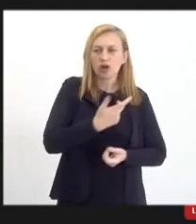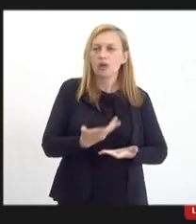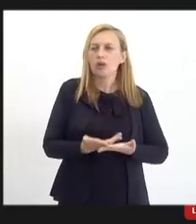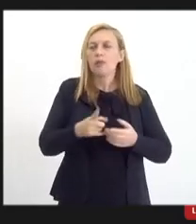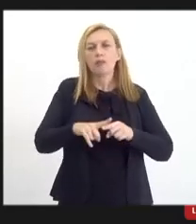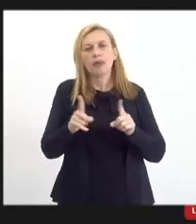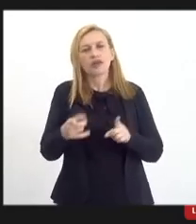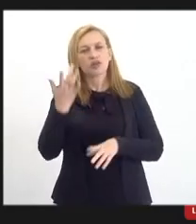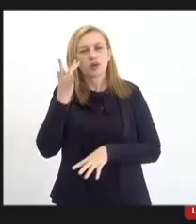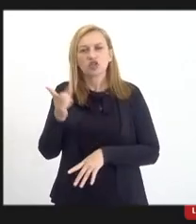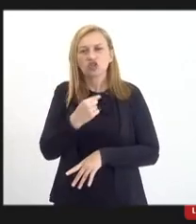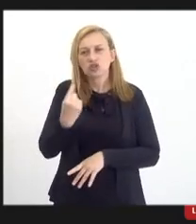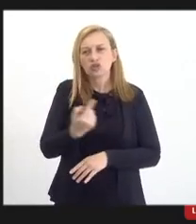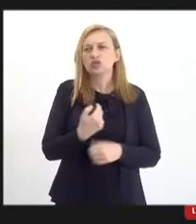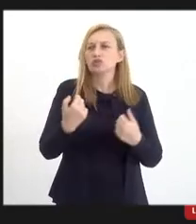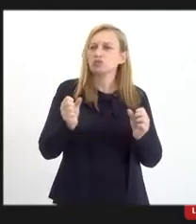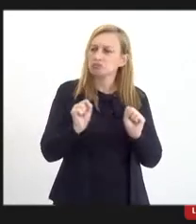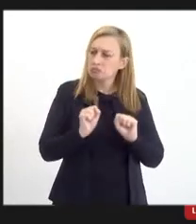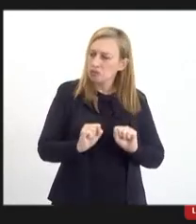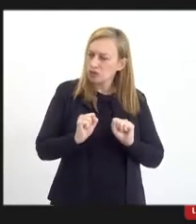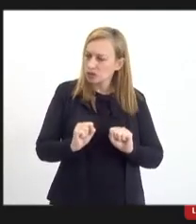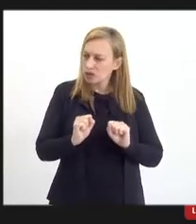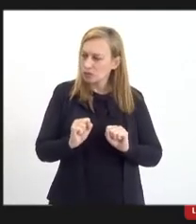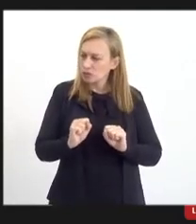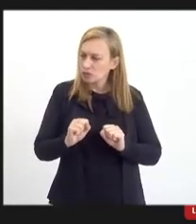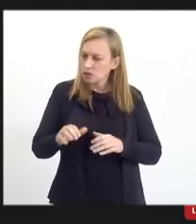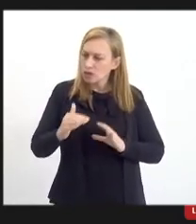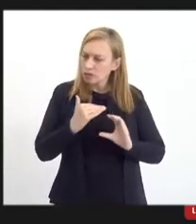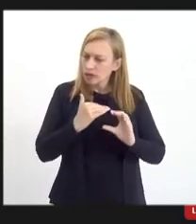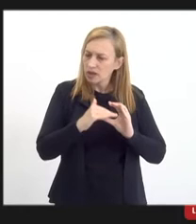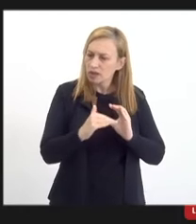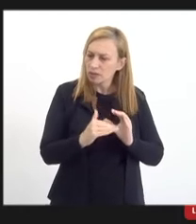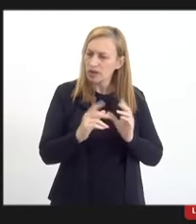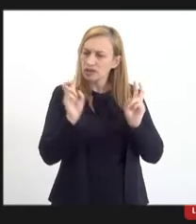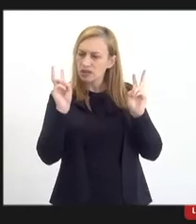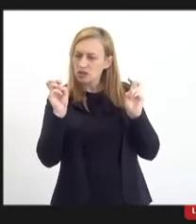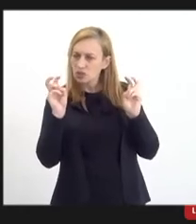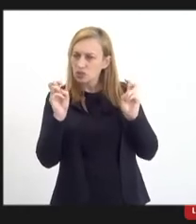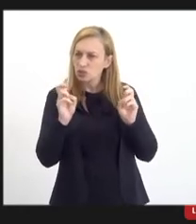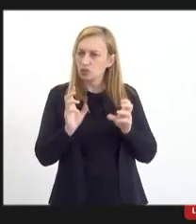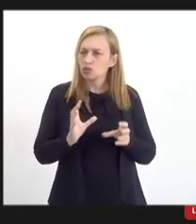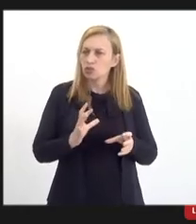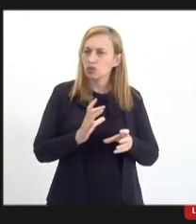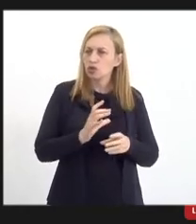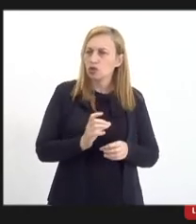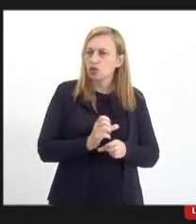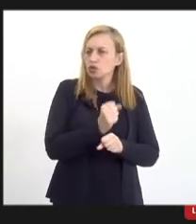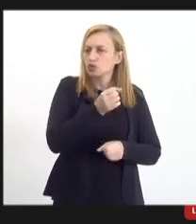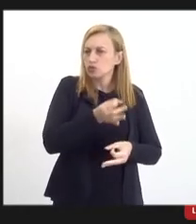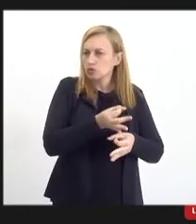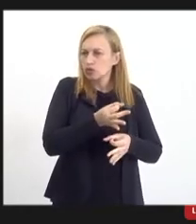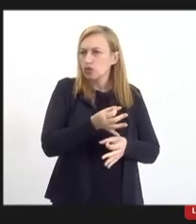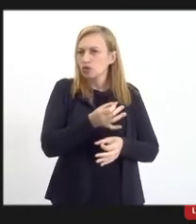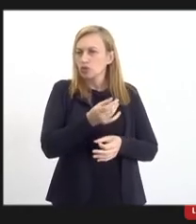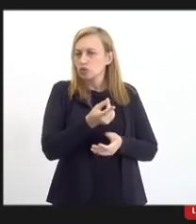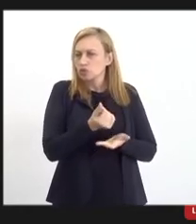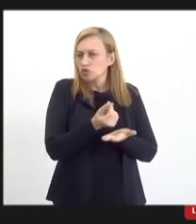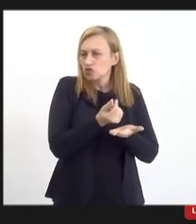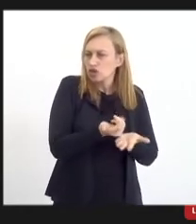acho que nós também podemos estabelecer, né, para encaminhar essa questão do tributo, sem dúvida, o o senhor Alberto falou,